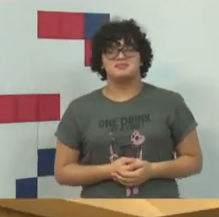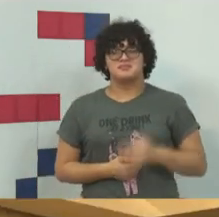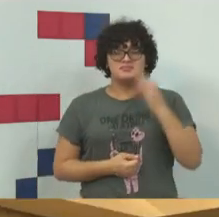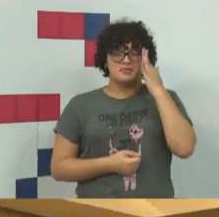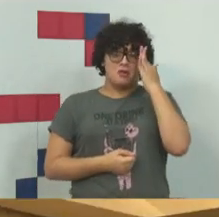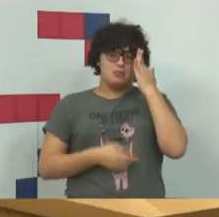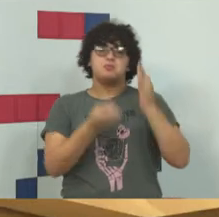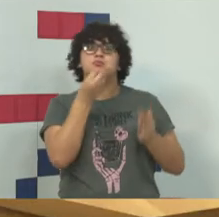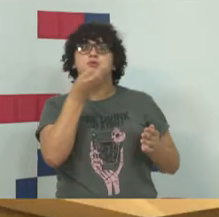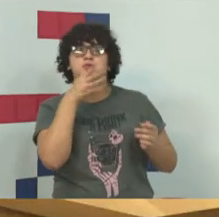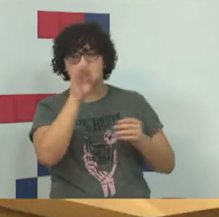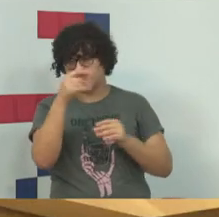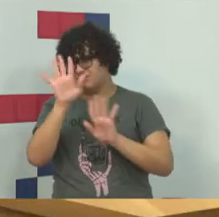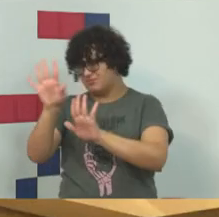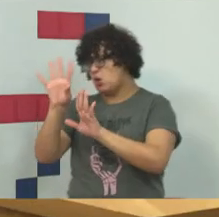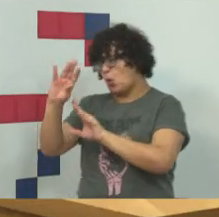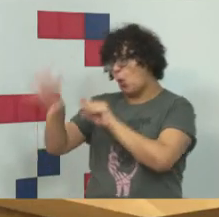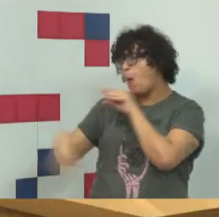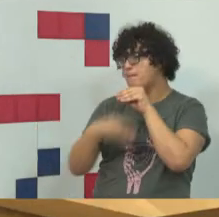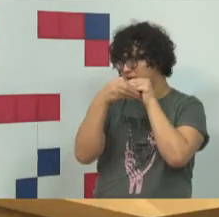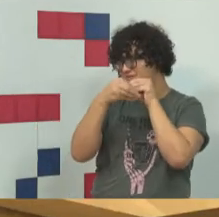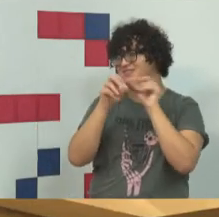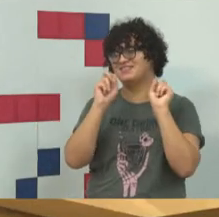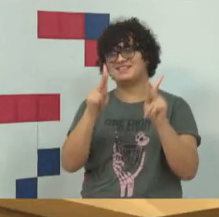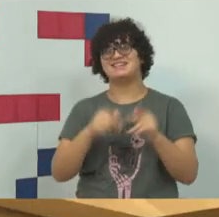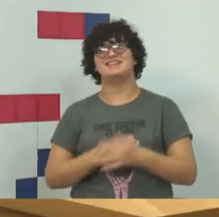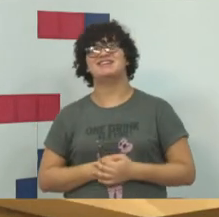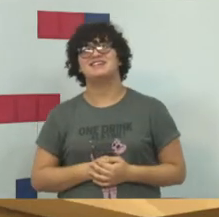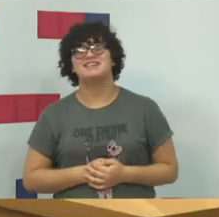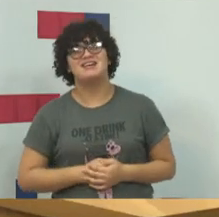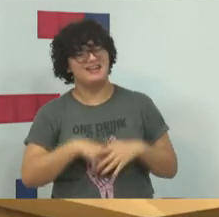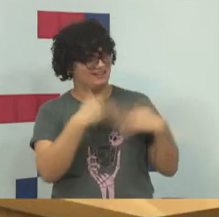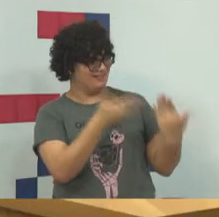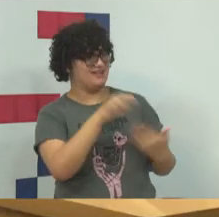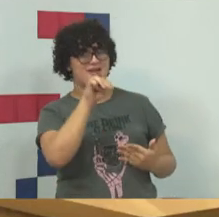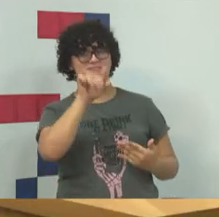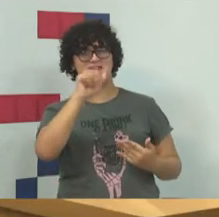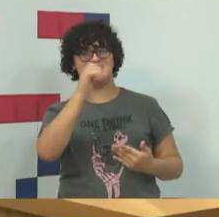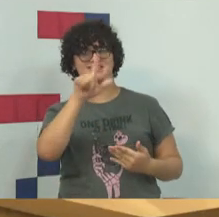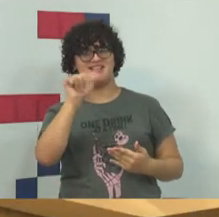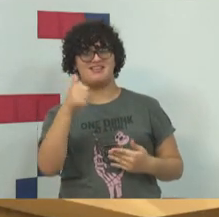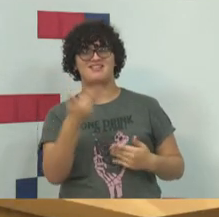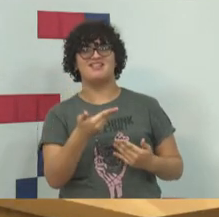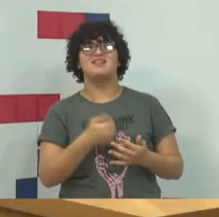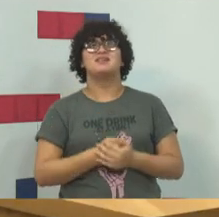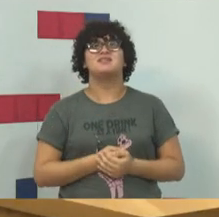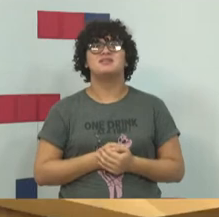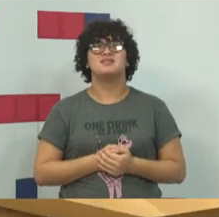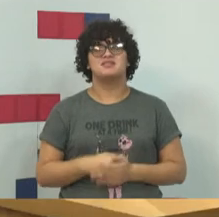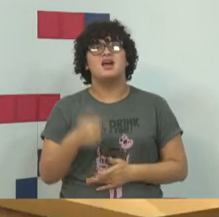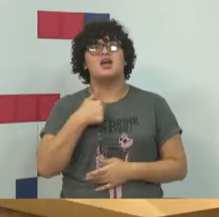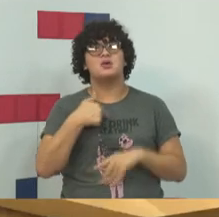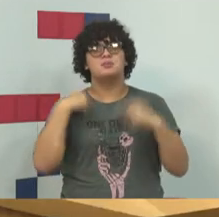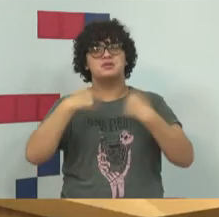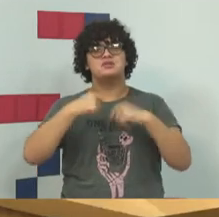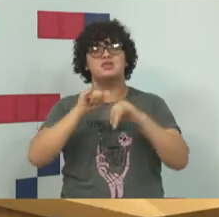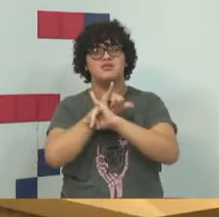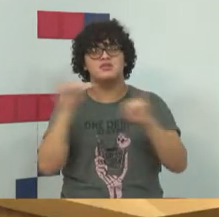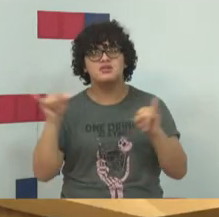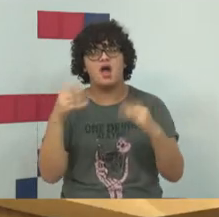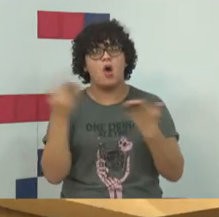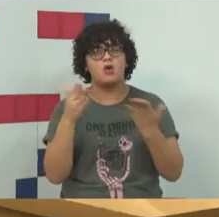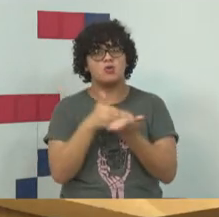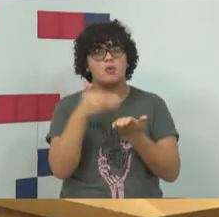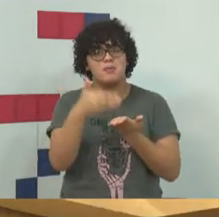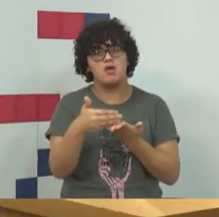Bom, só complementando aqui, vou passar a bola para a doutora Marcela. Eu devo dizer para vocês o que eu estava falando no